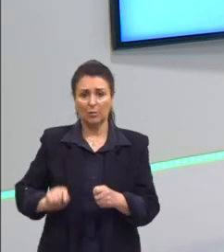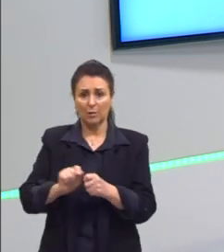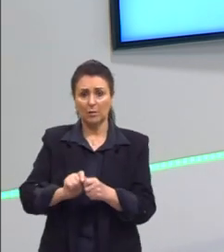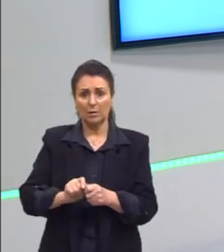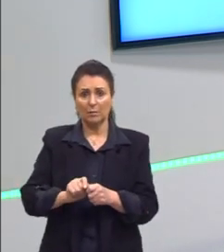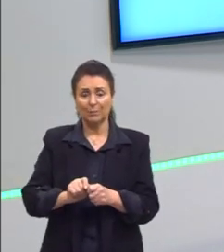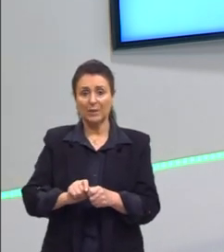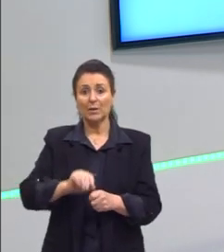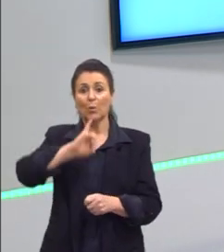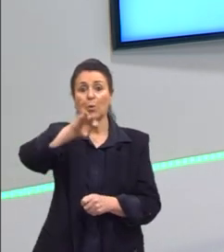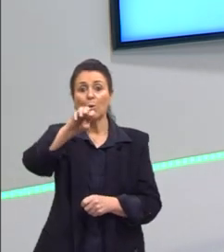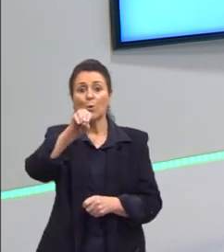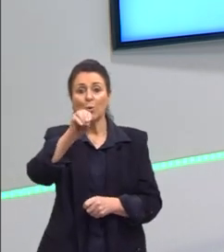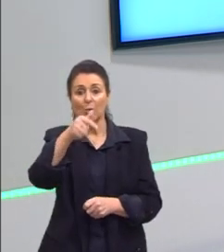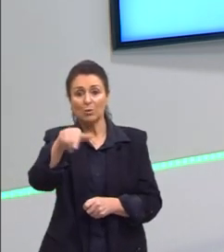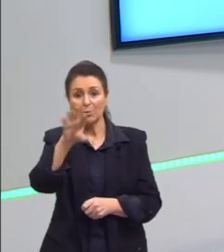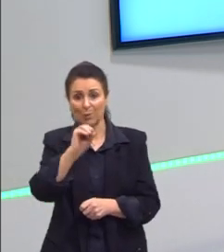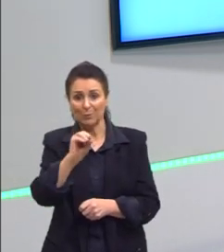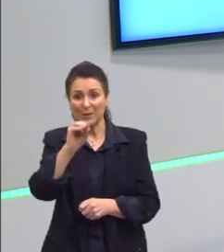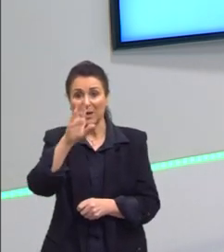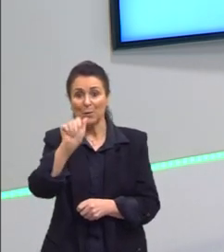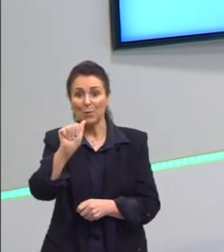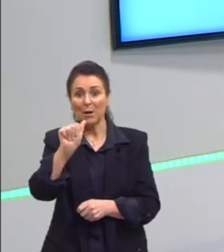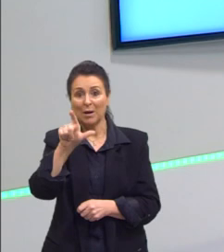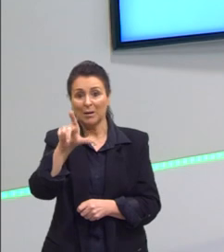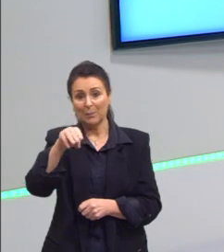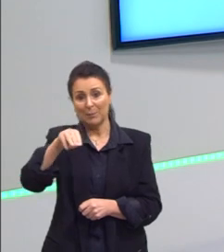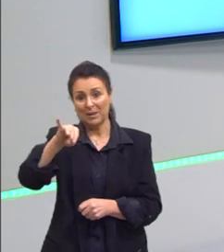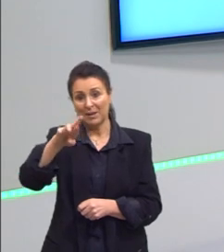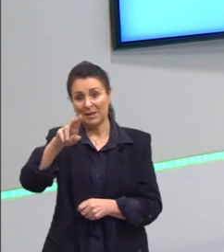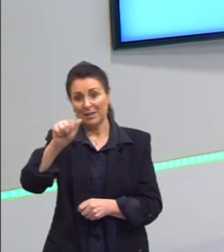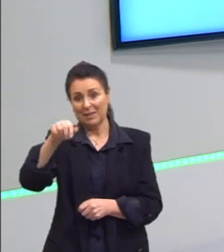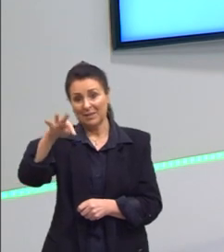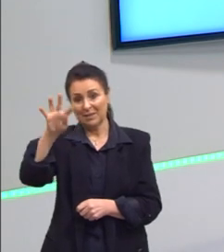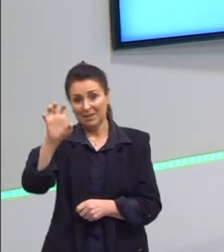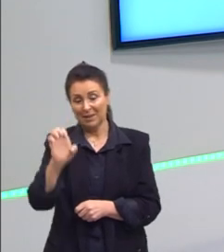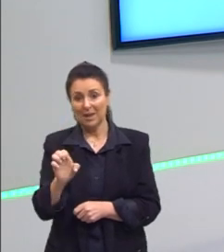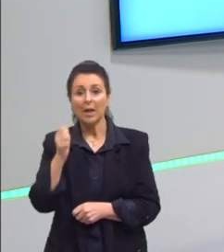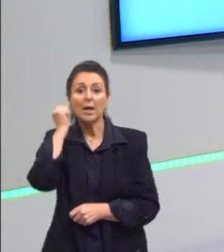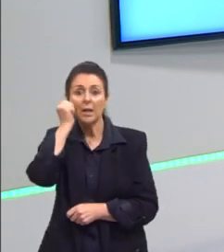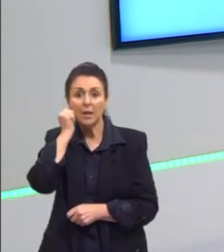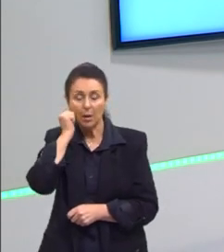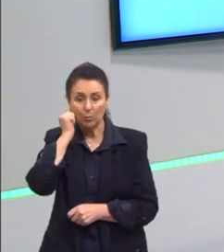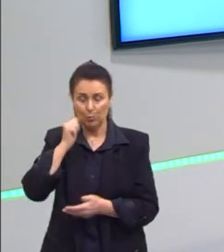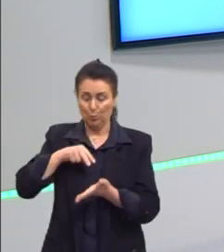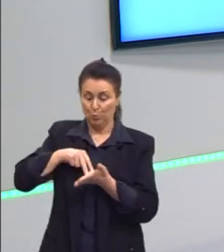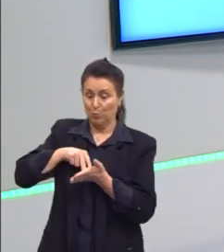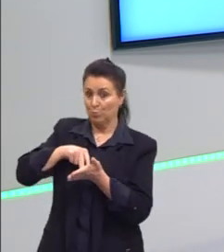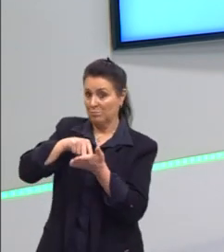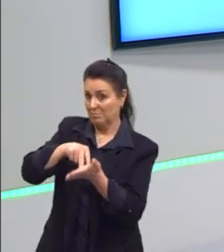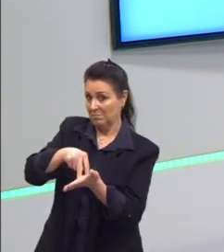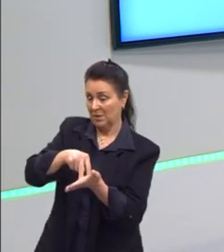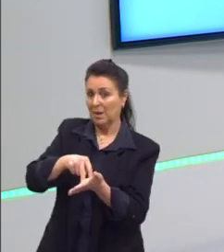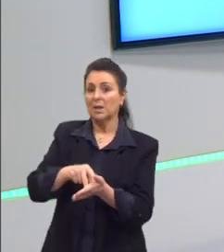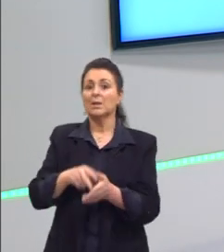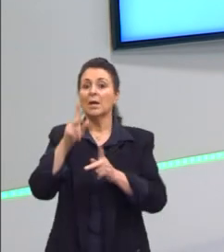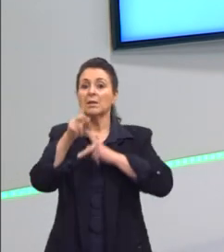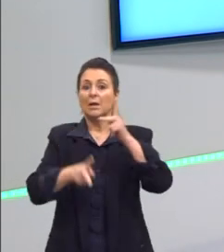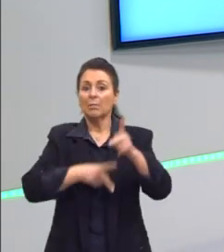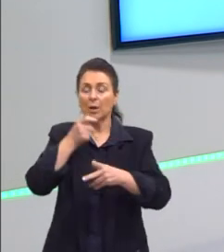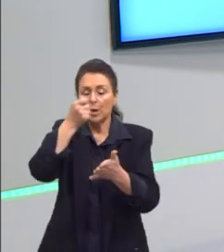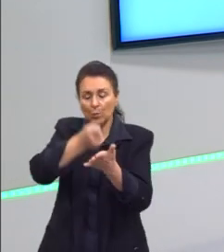João Cândido, conhecido como Almirante Negro, uma figura muito importante da resistência popular, e lutando contra esses